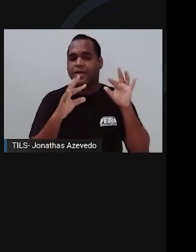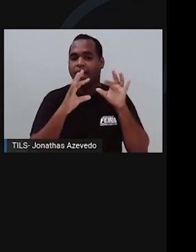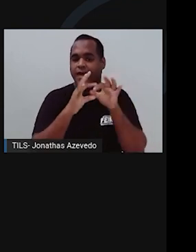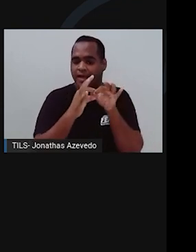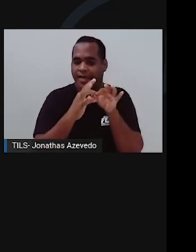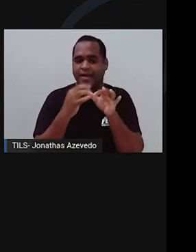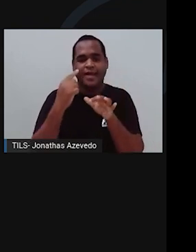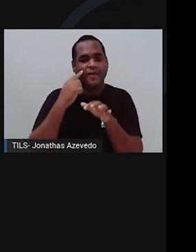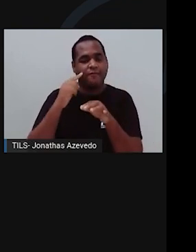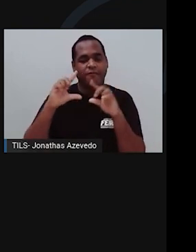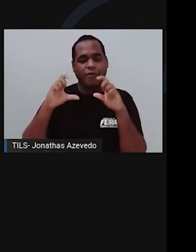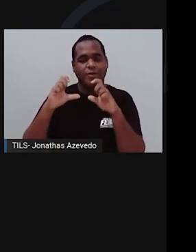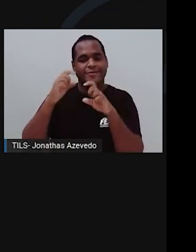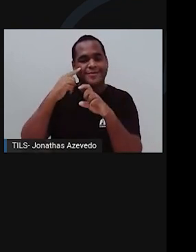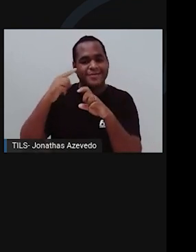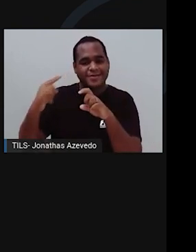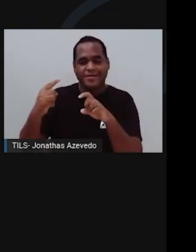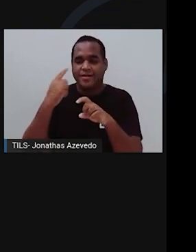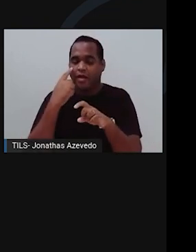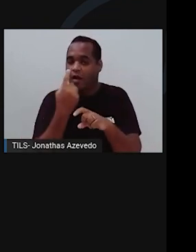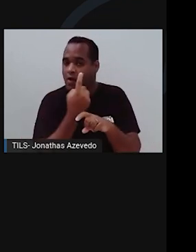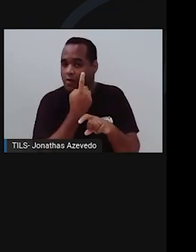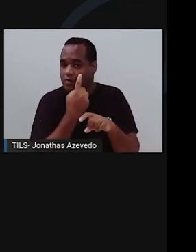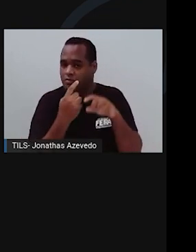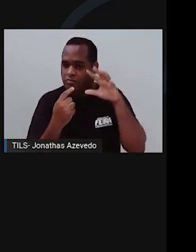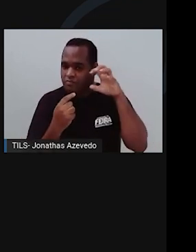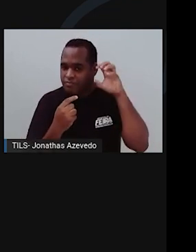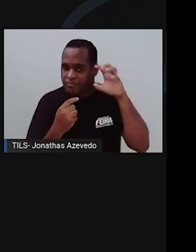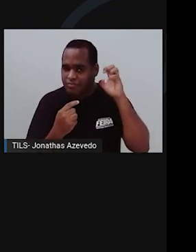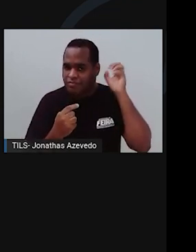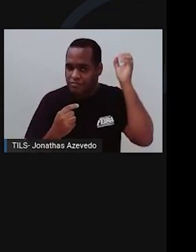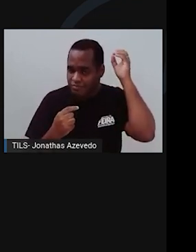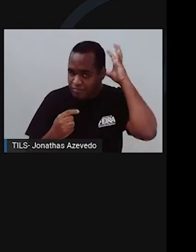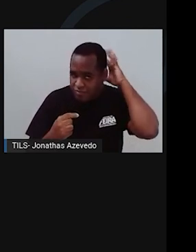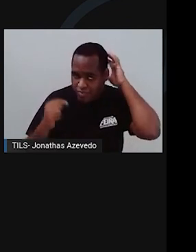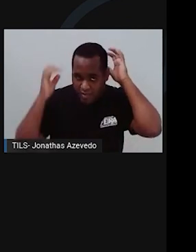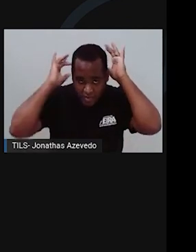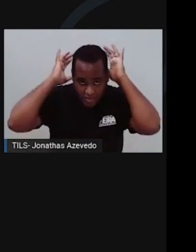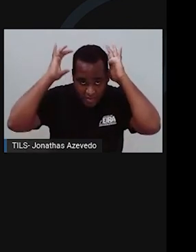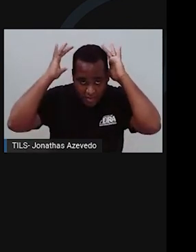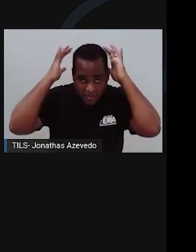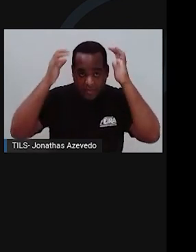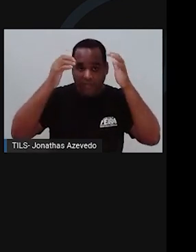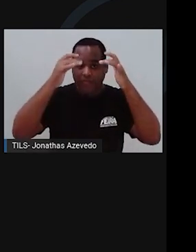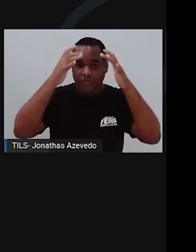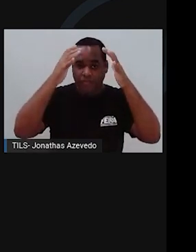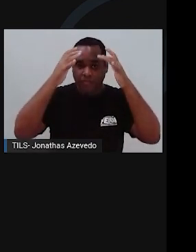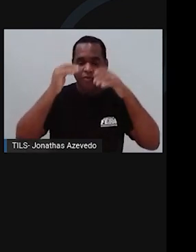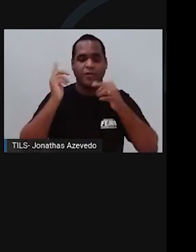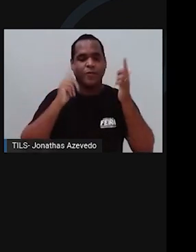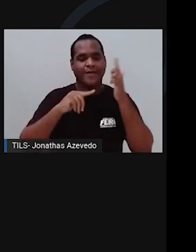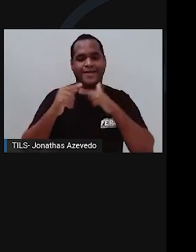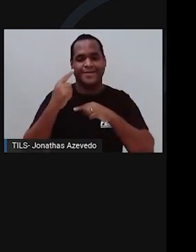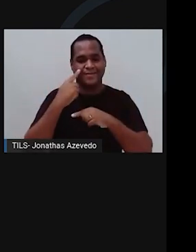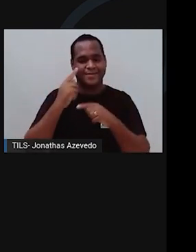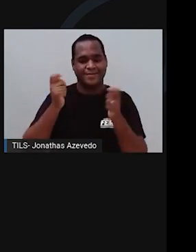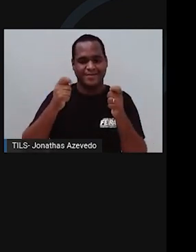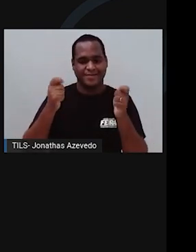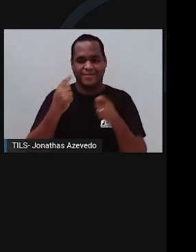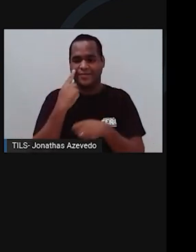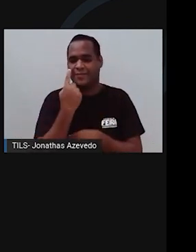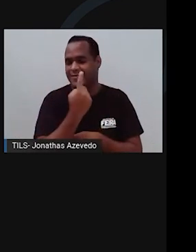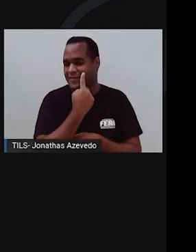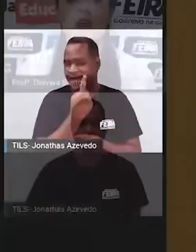imagens produzidas pelos dois olhos serão fundidas e assim produzir-se a imagem que temos no ambiente a cada piscar de olhos.